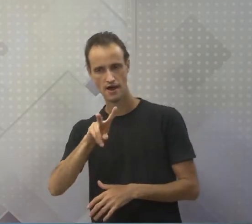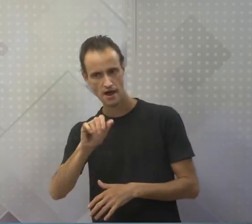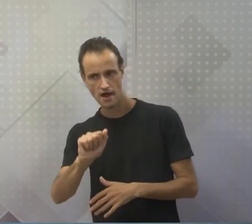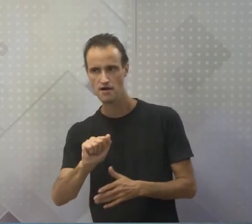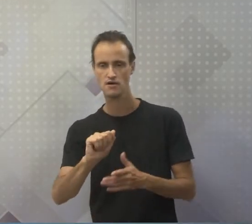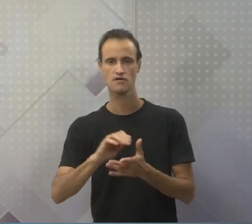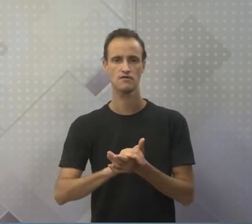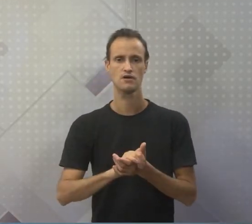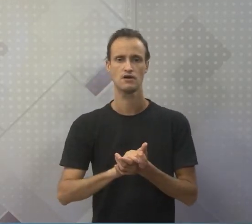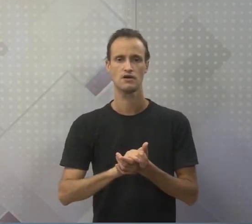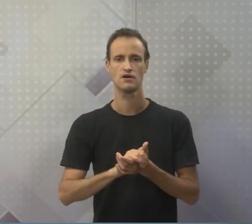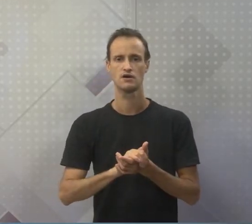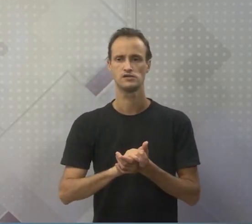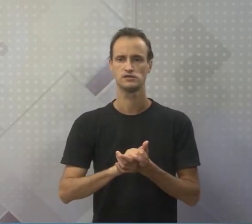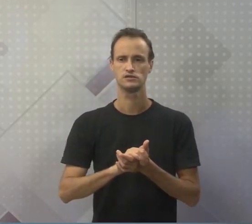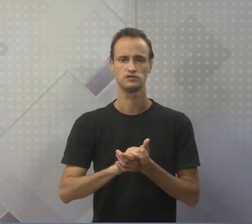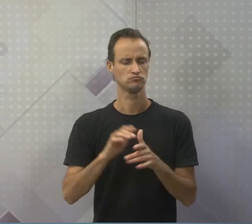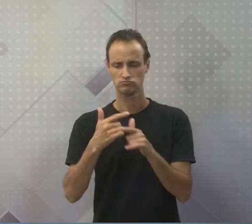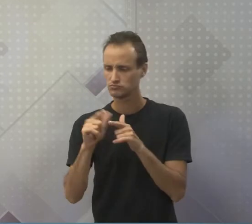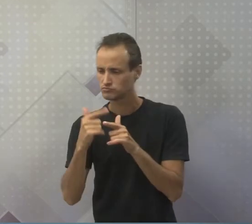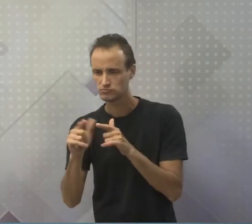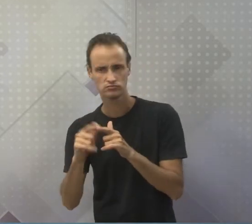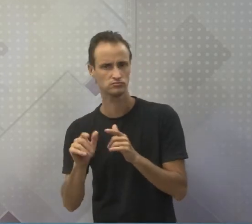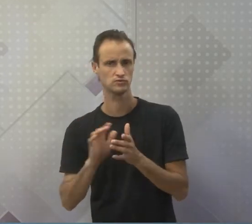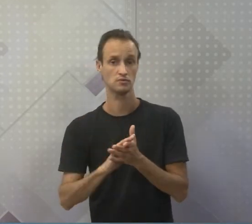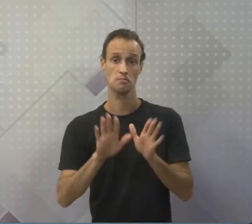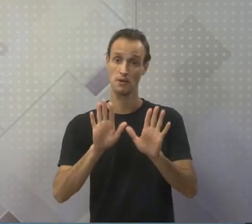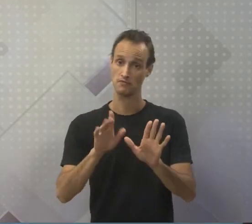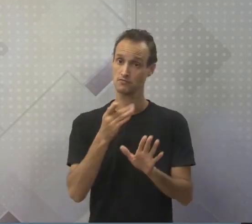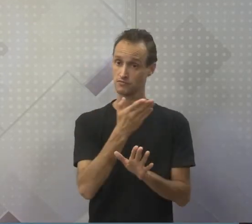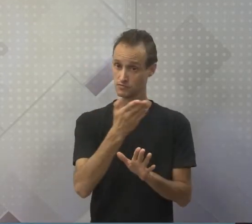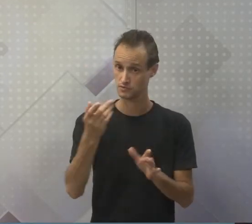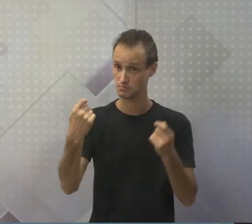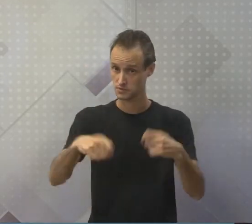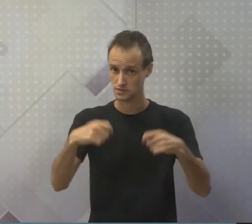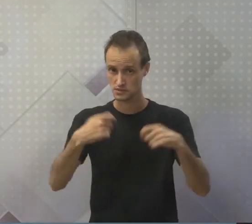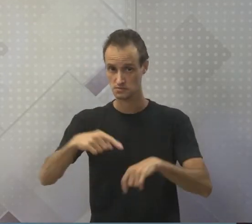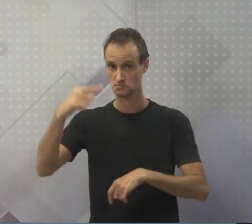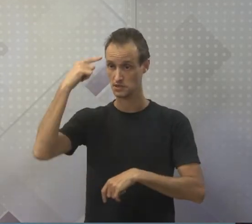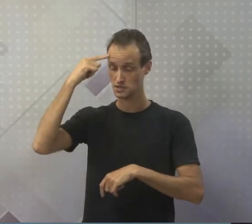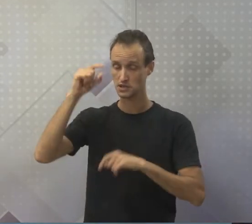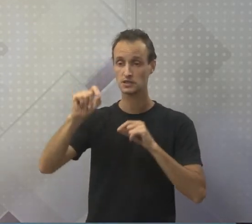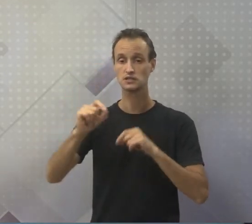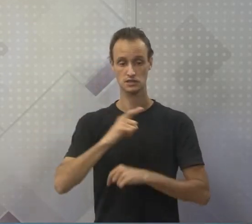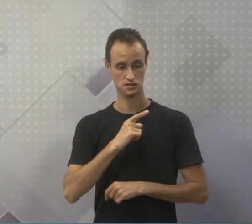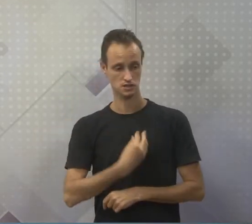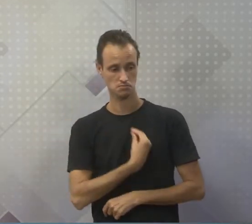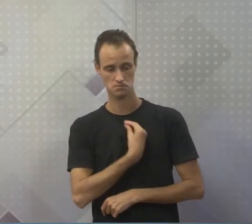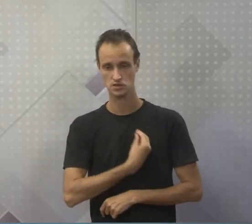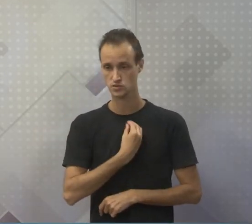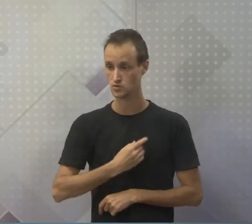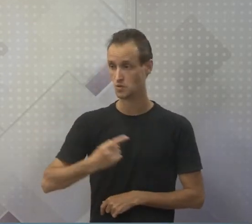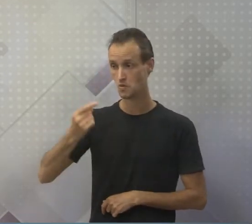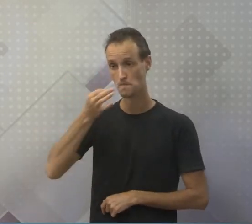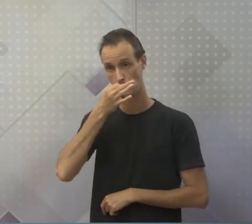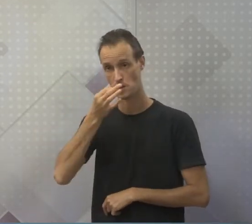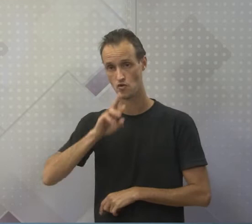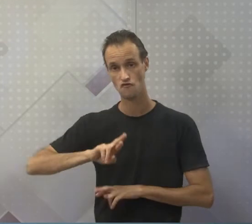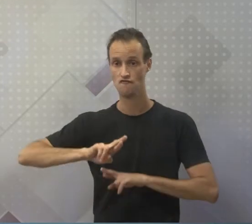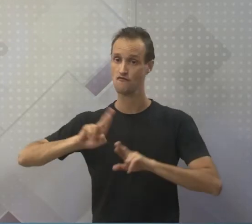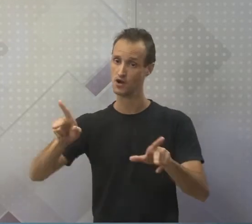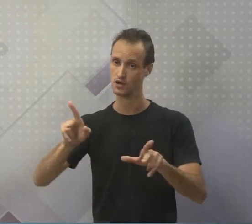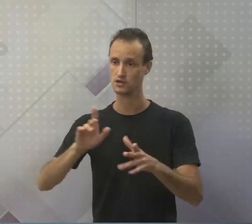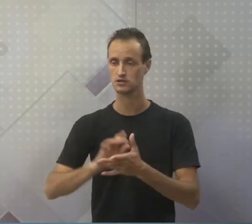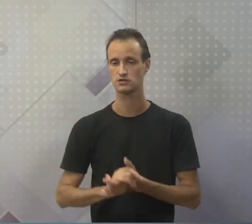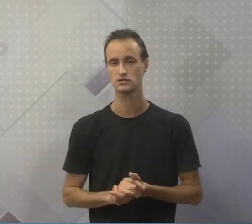Perfeito. Sem nenhum problema. Porém você tem que pensar que existem pessoas que não aceitam isso. Se